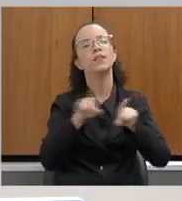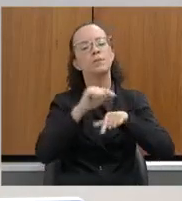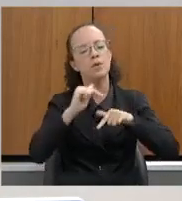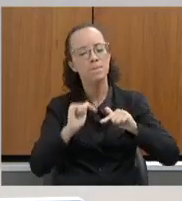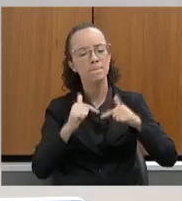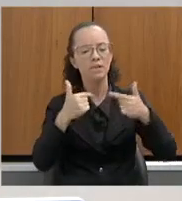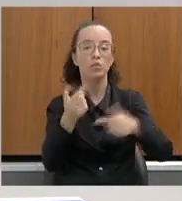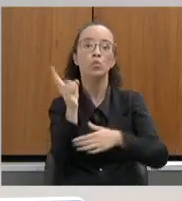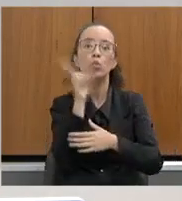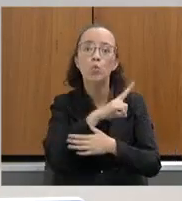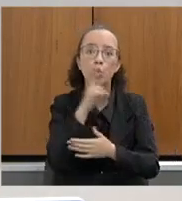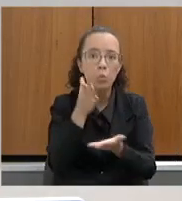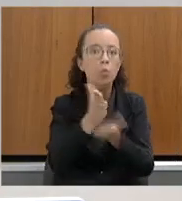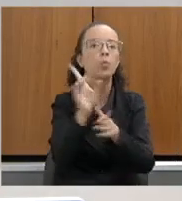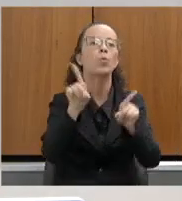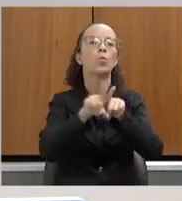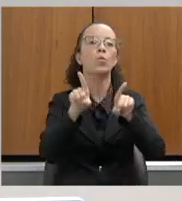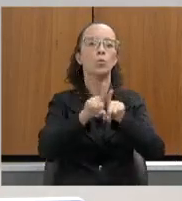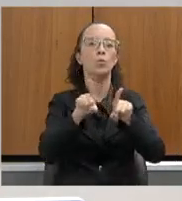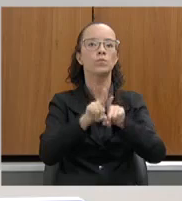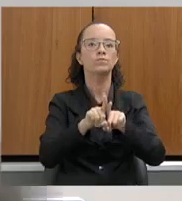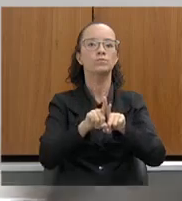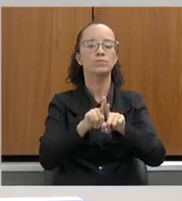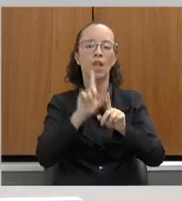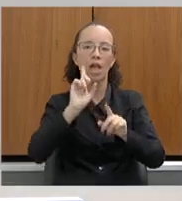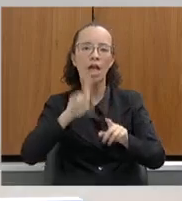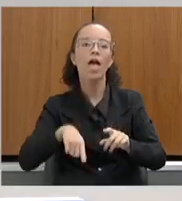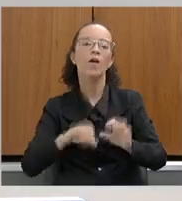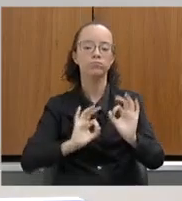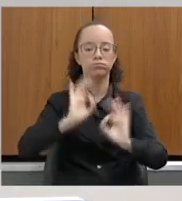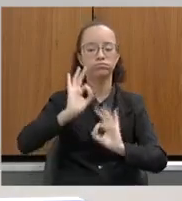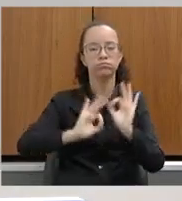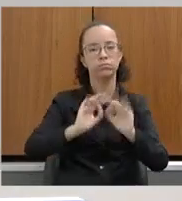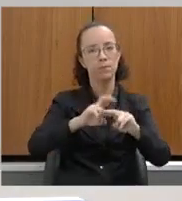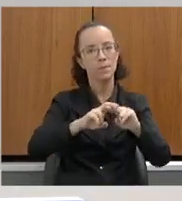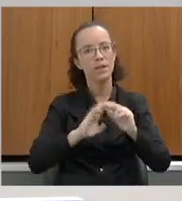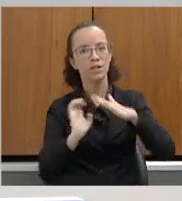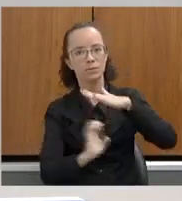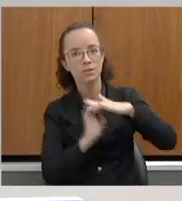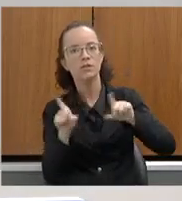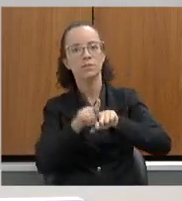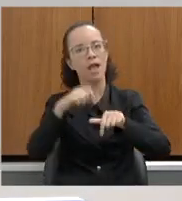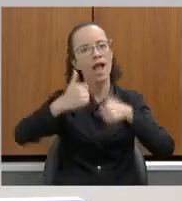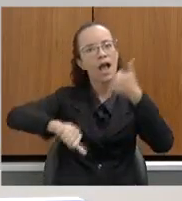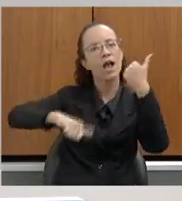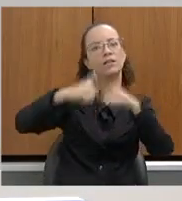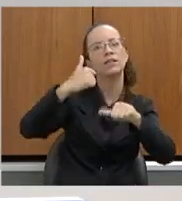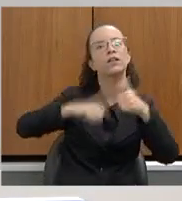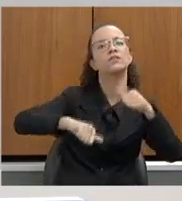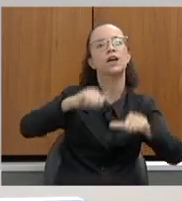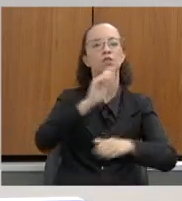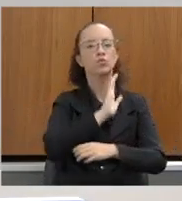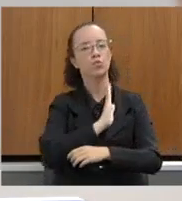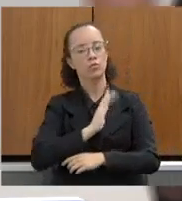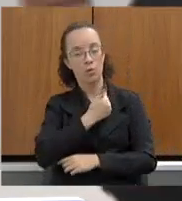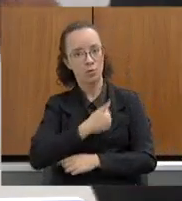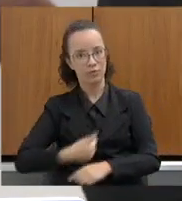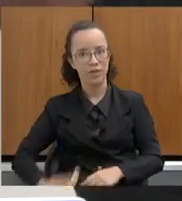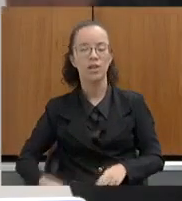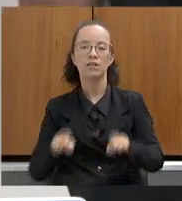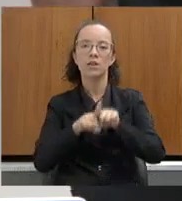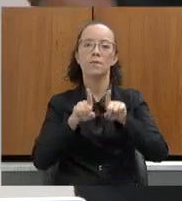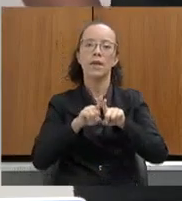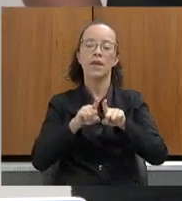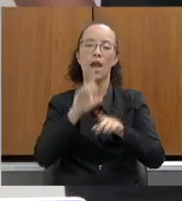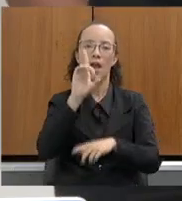emergencial, que está sendo elaborado pelas empresas e analisado por diversos entes do governo, a Defesa Civil.